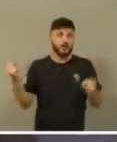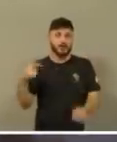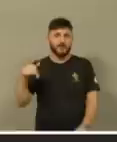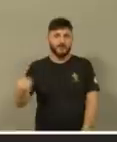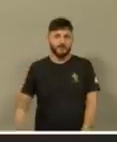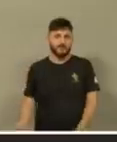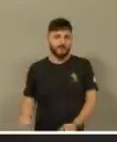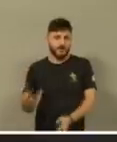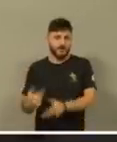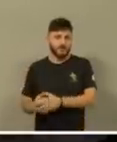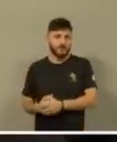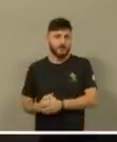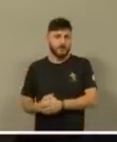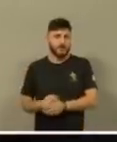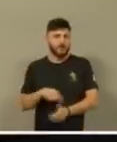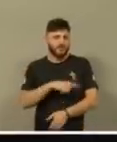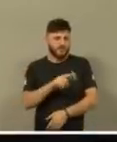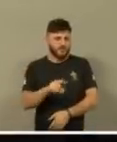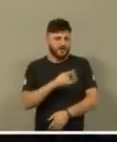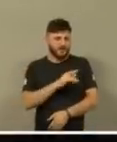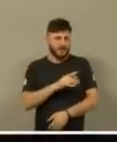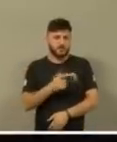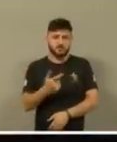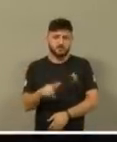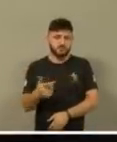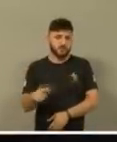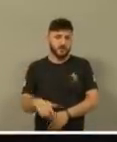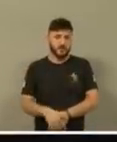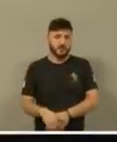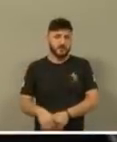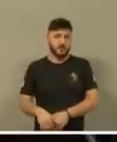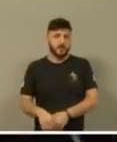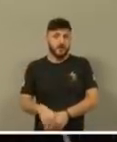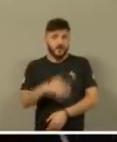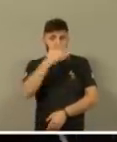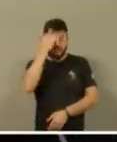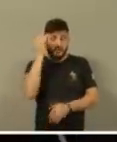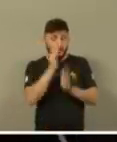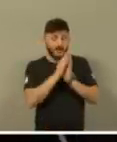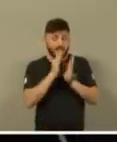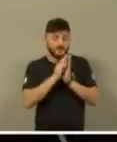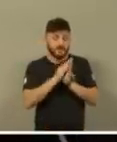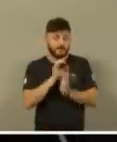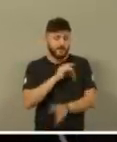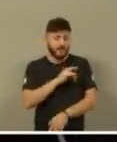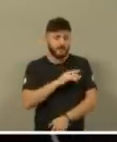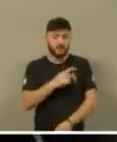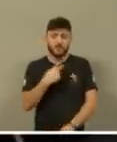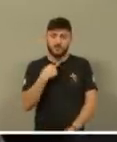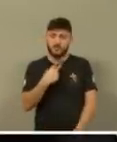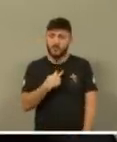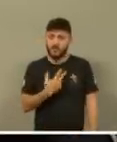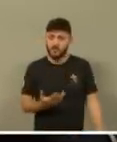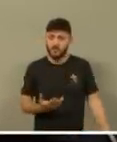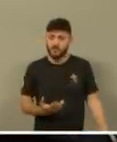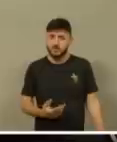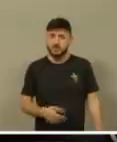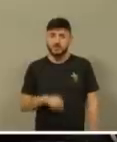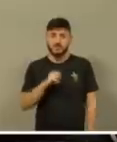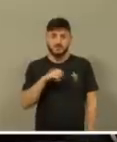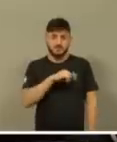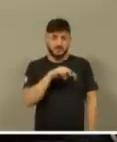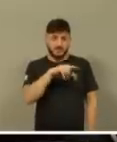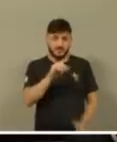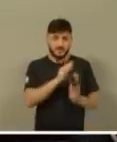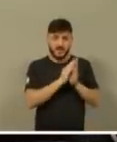então não tem lugar para ter medo, uma pessoa que reza não tem medo, uma pessoa que reza não tem medo, você está